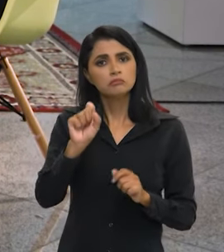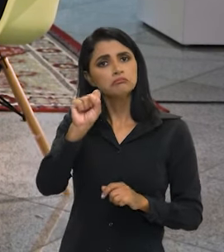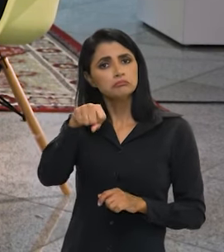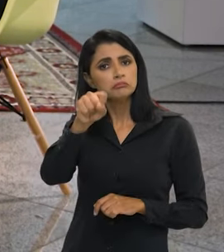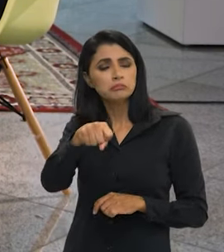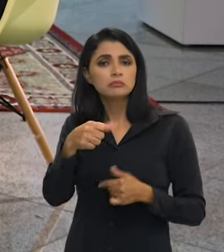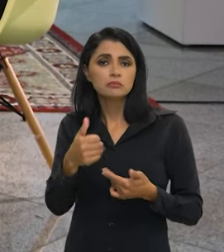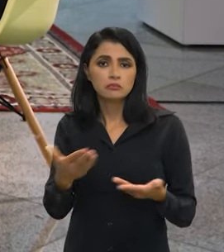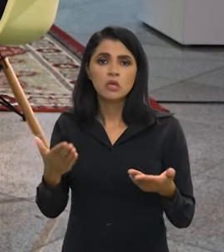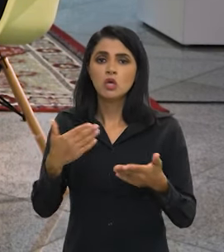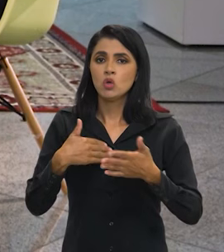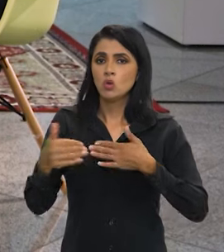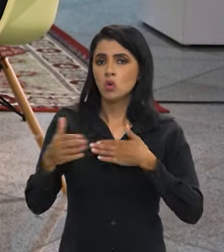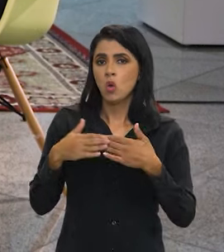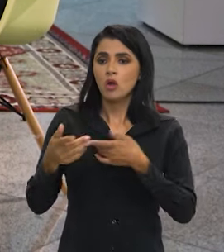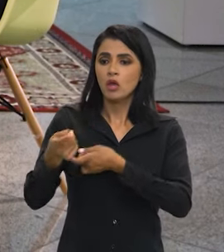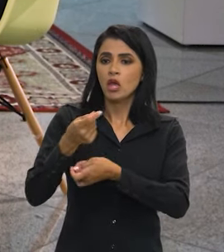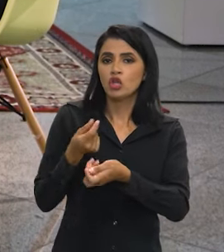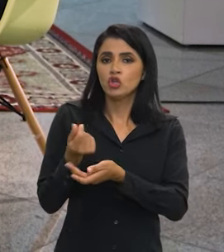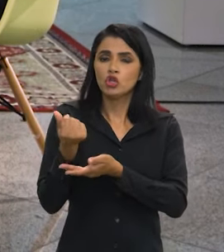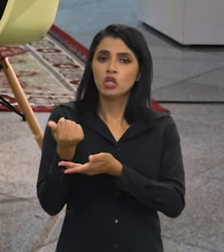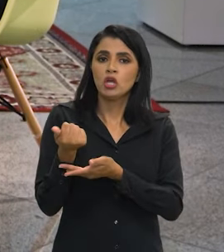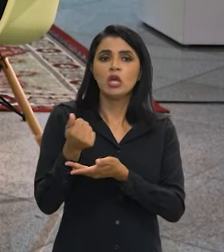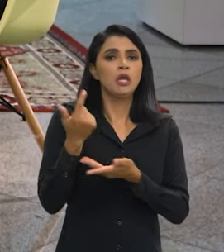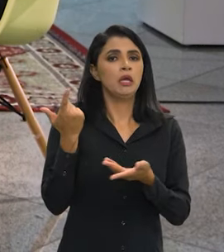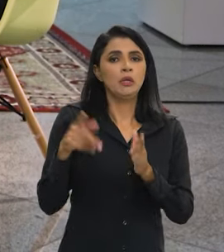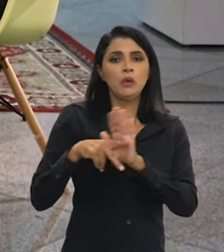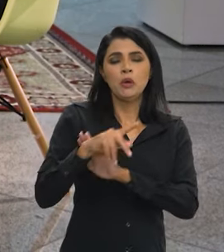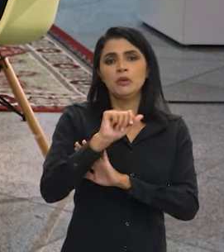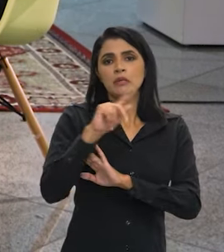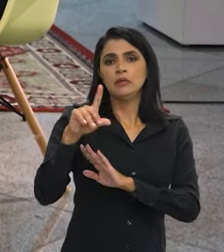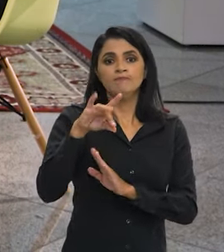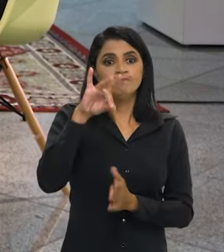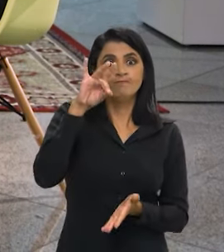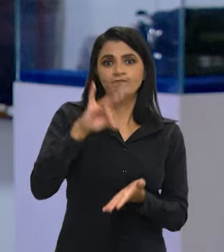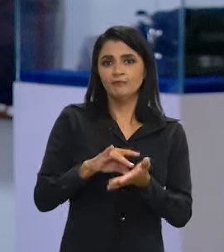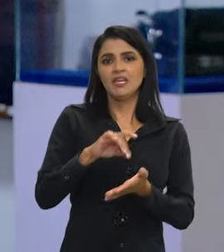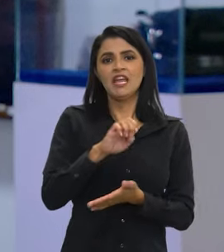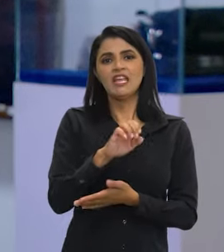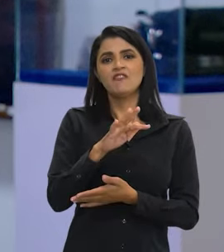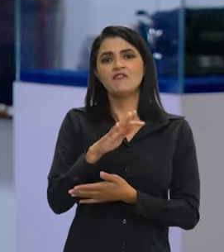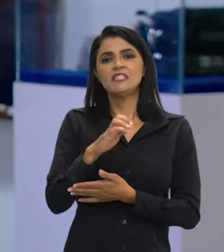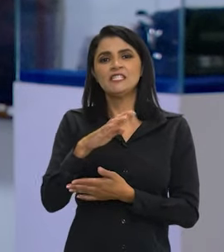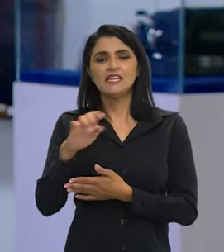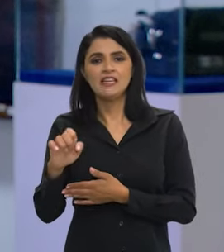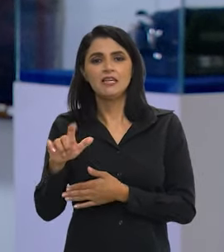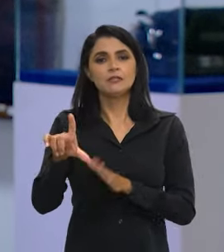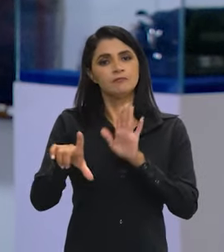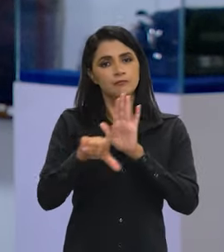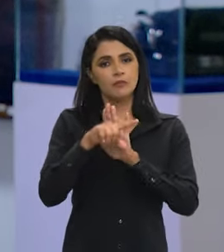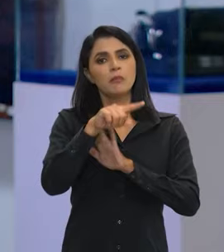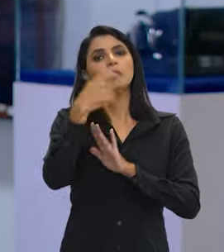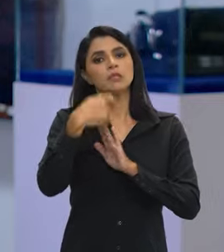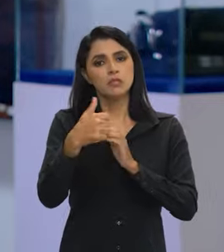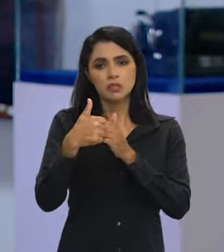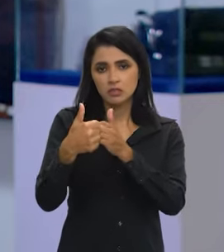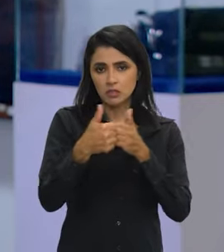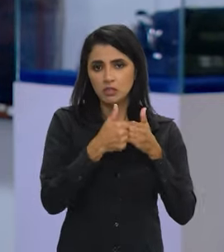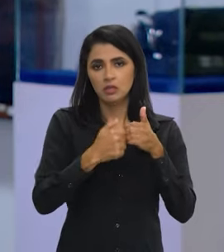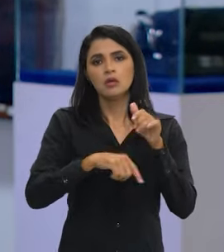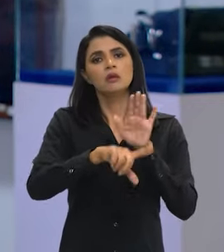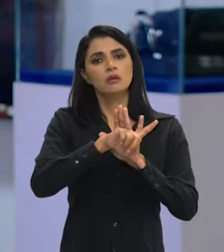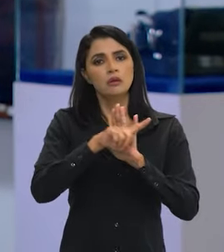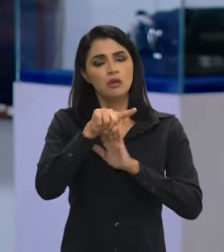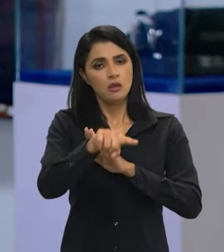Sem dúvida, qualquer economia que venha, seja do teste médio, sempre de eficiência e de legalidade, a gente tem que cumprir a lei,